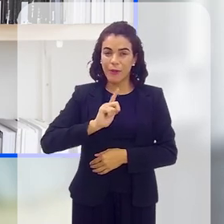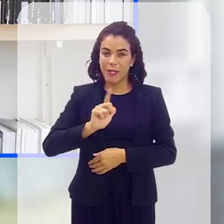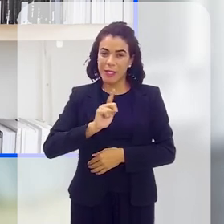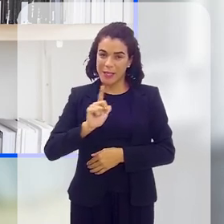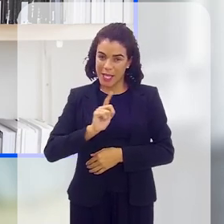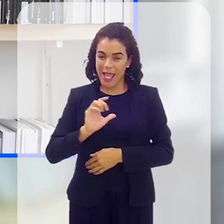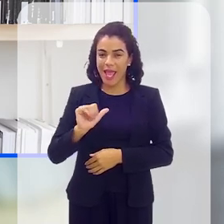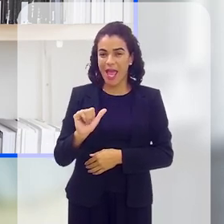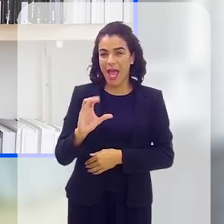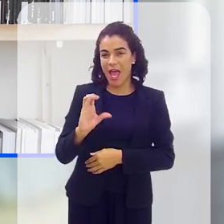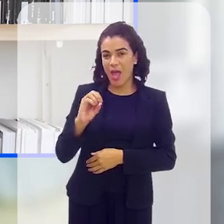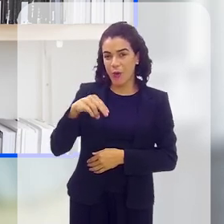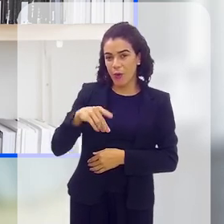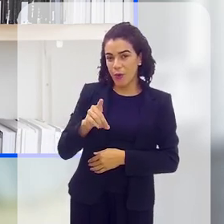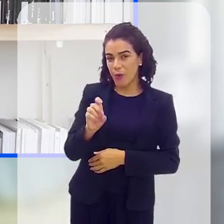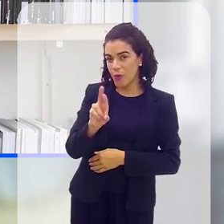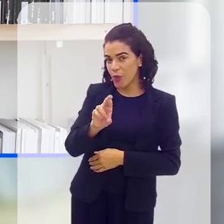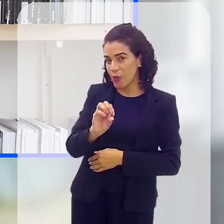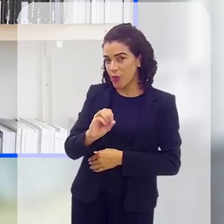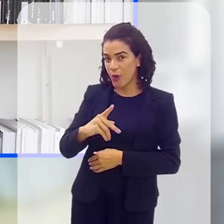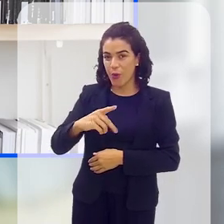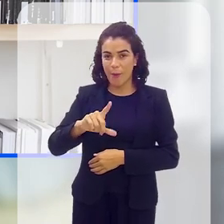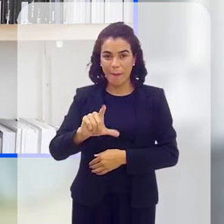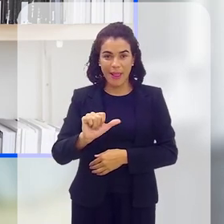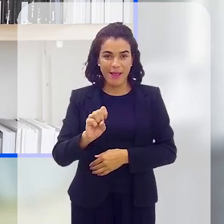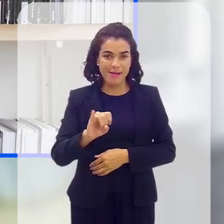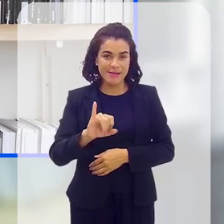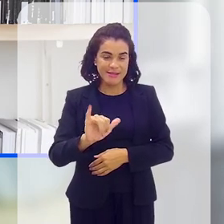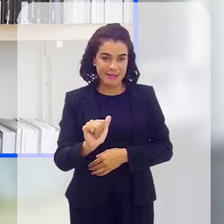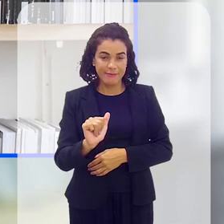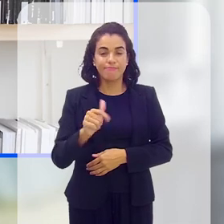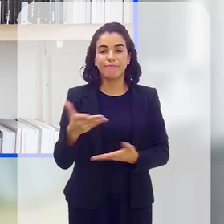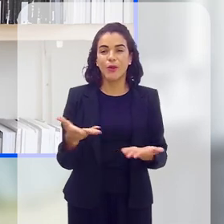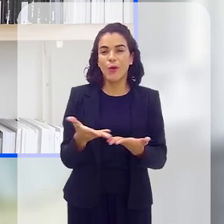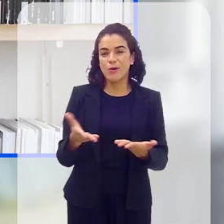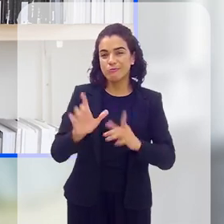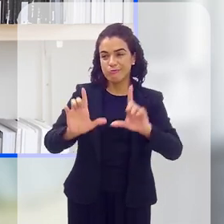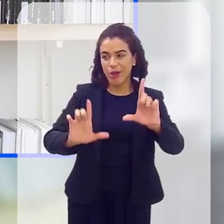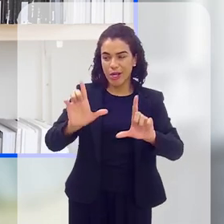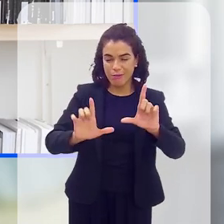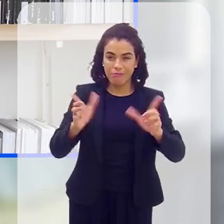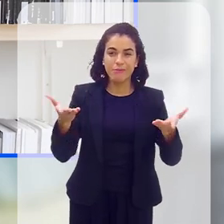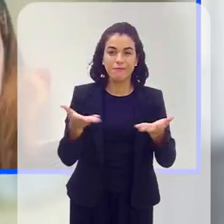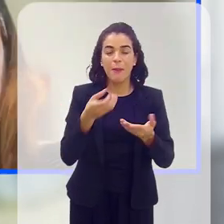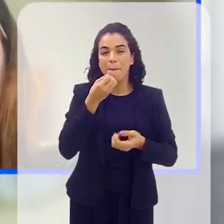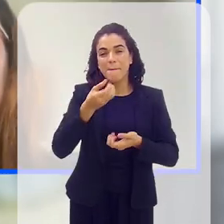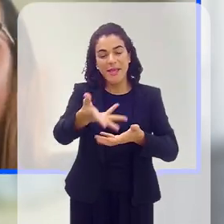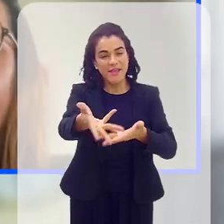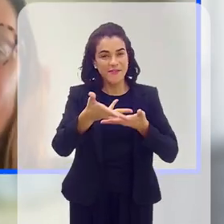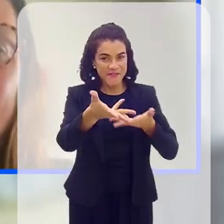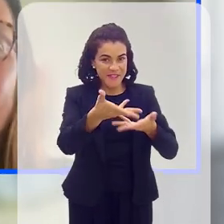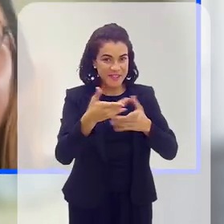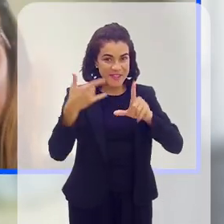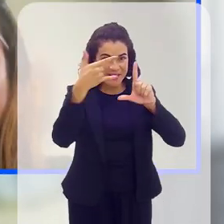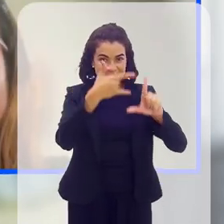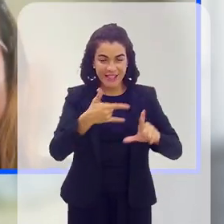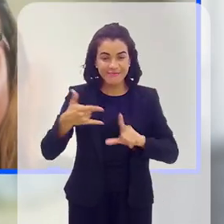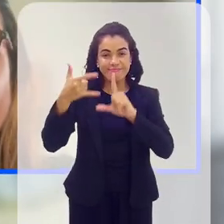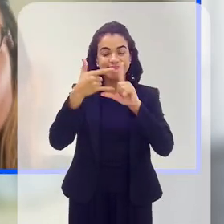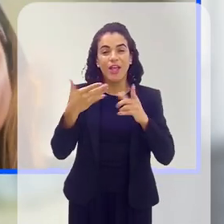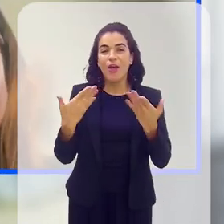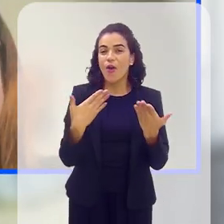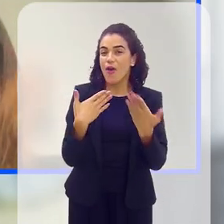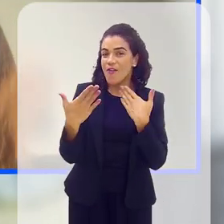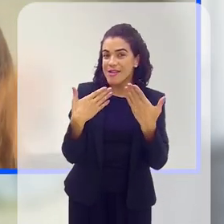acondroplasia. Muito obrigada pela presença de vocês no programa de hoje, sejam todas muito bem-vindas. Kenia, vou começar a nossa